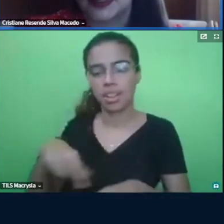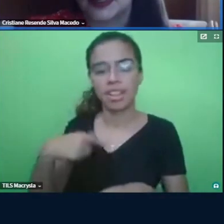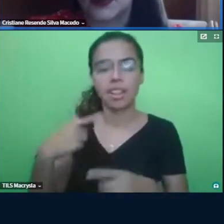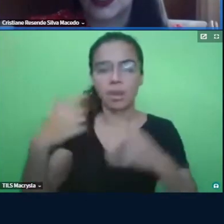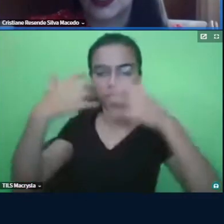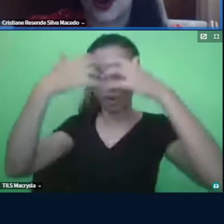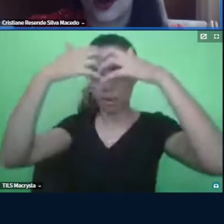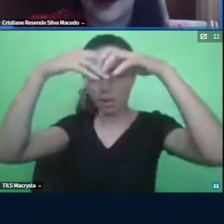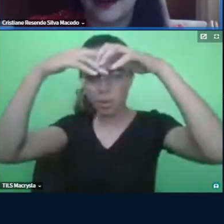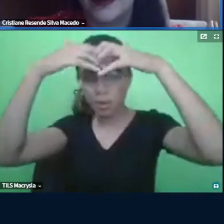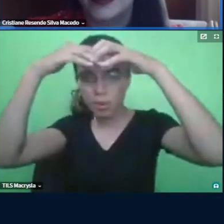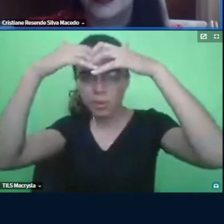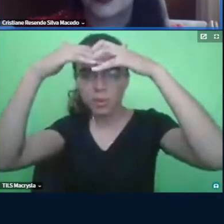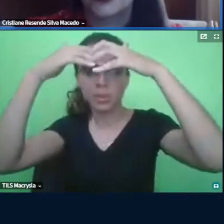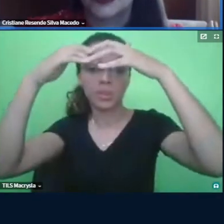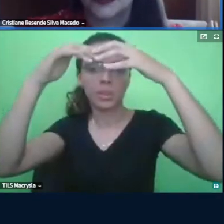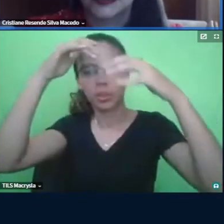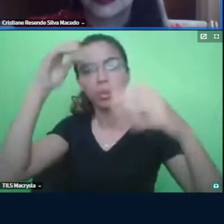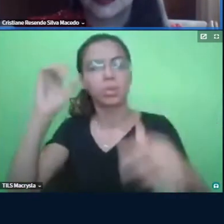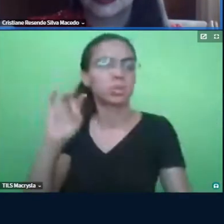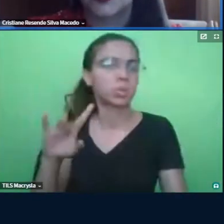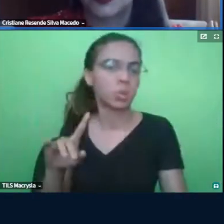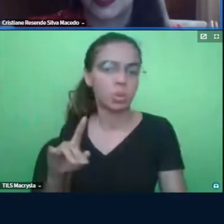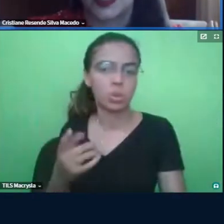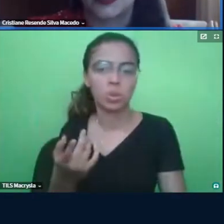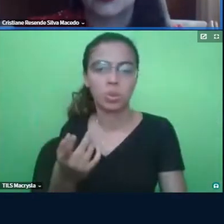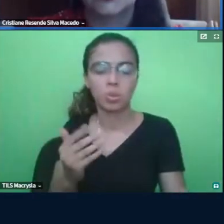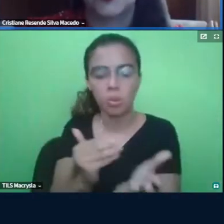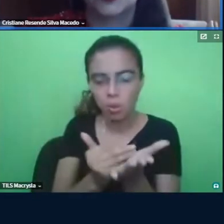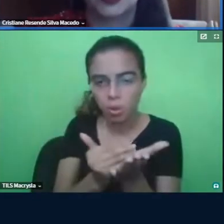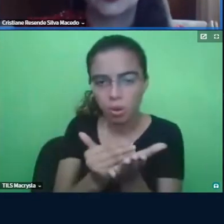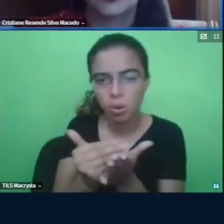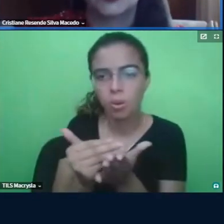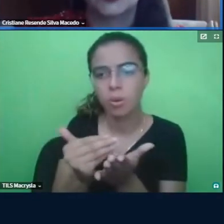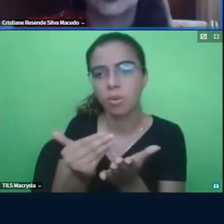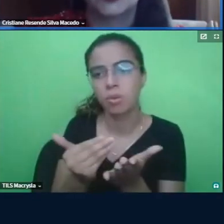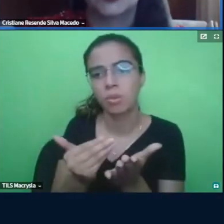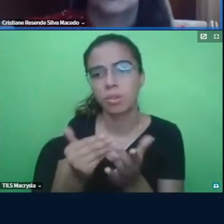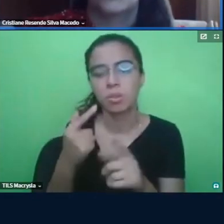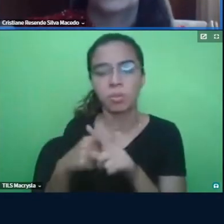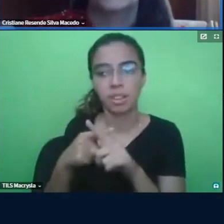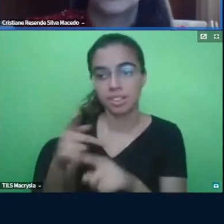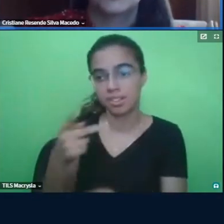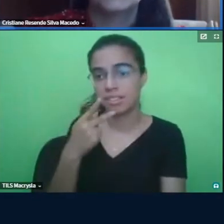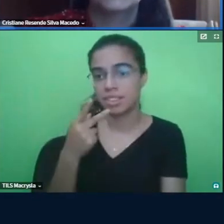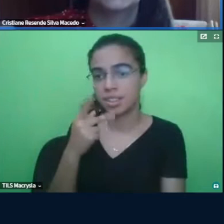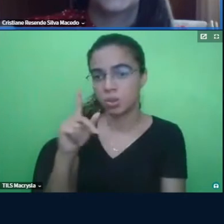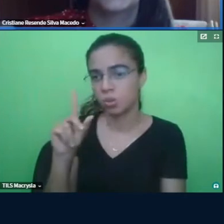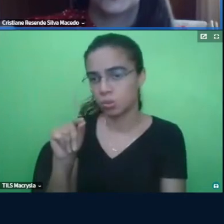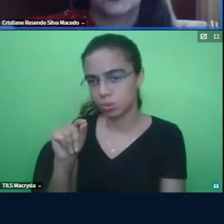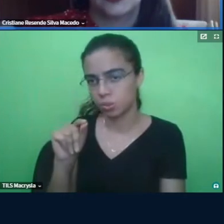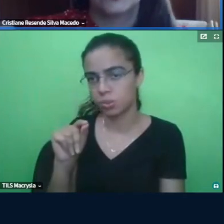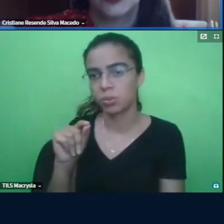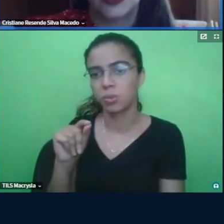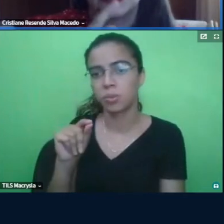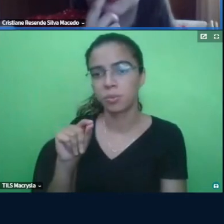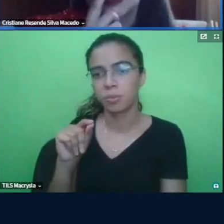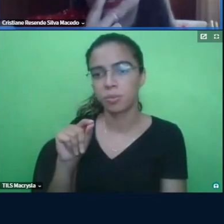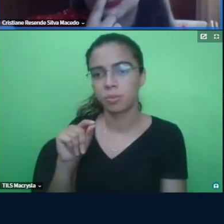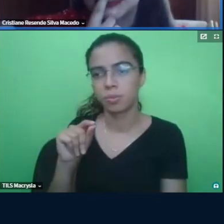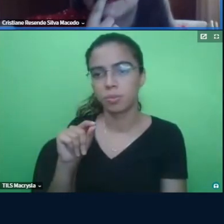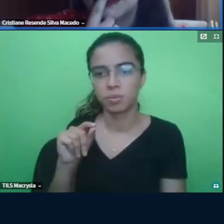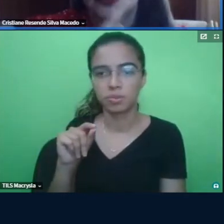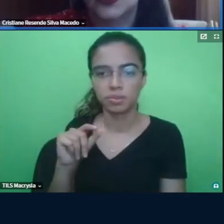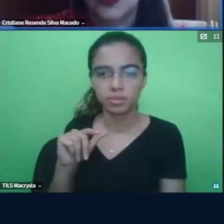sempre, Cris, não é só, né? Nos níveis iniciais, porque Elis pondera que quanto mais... Não só